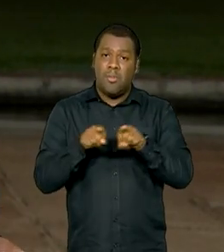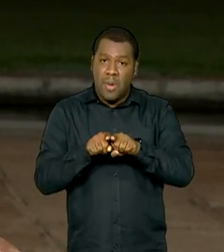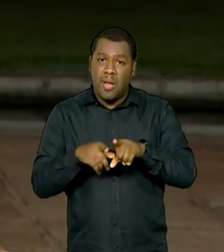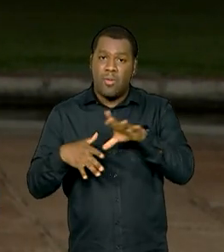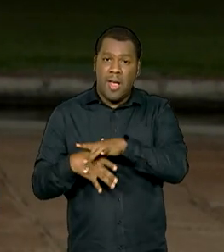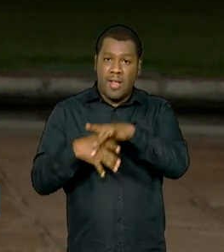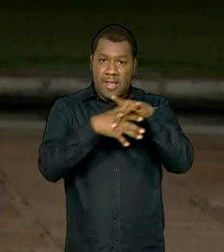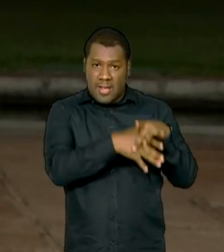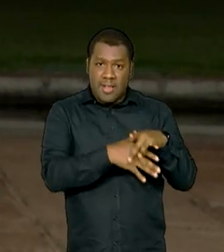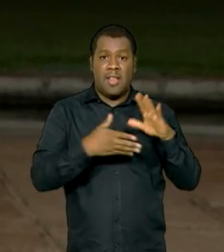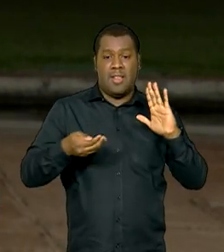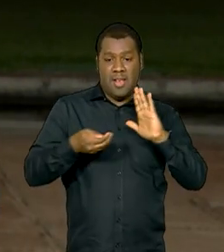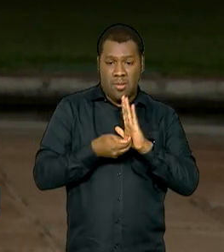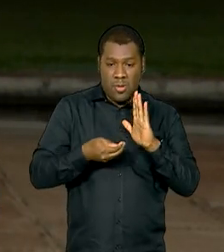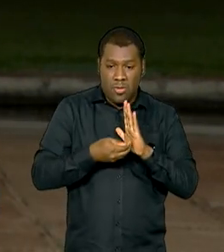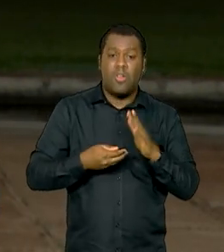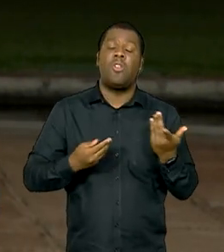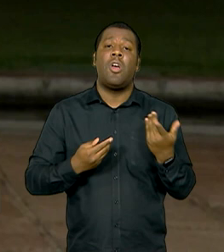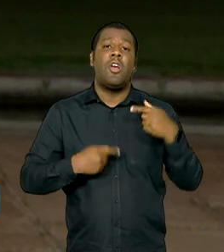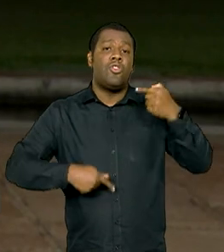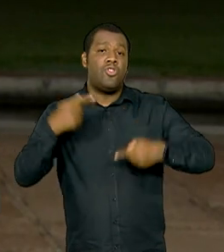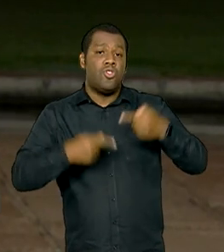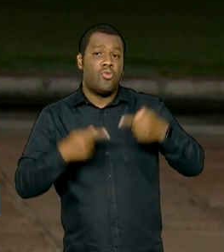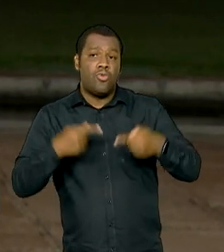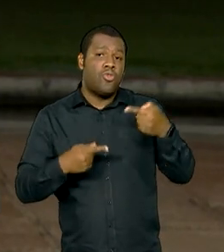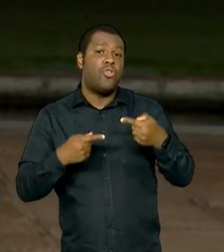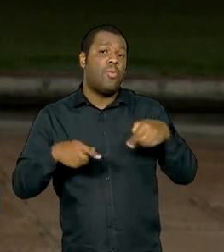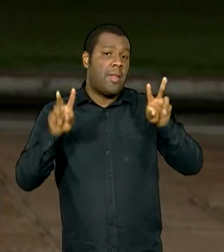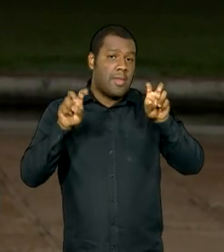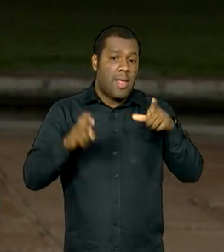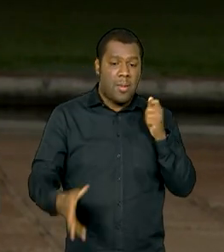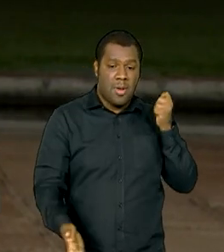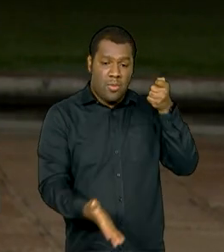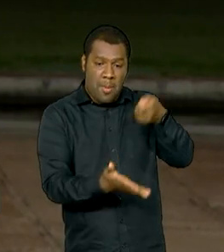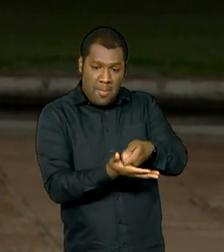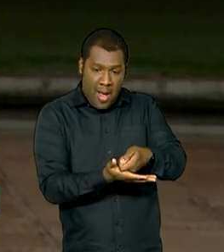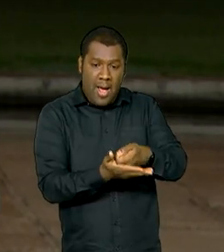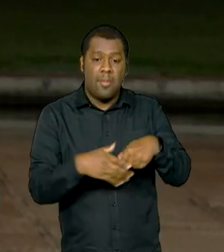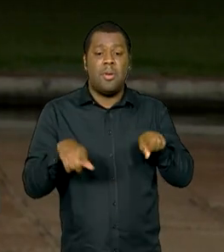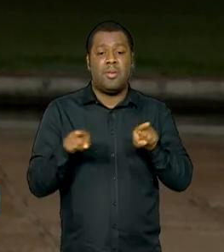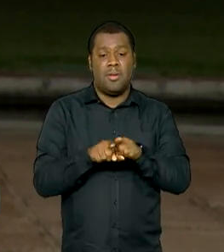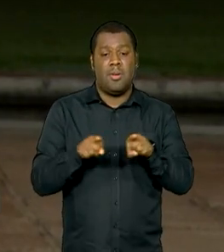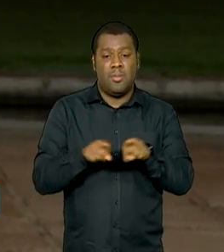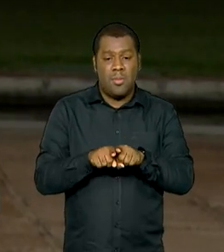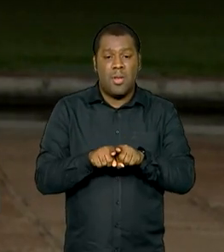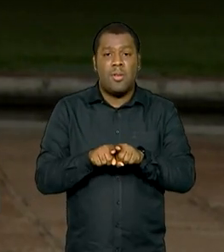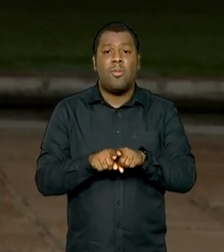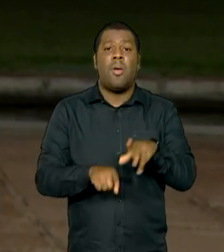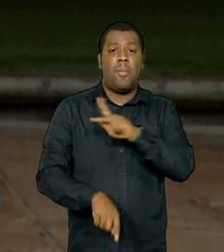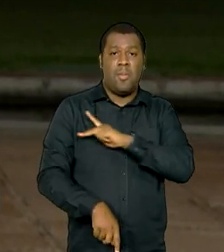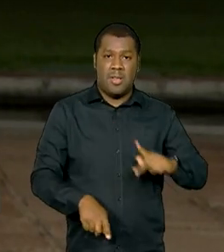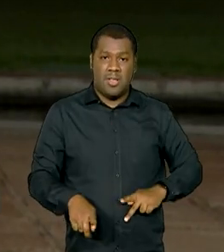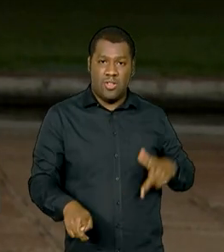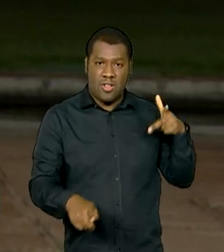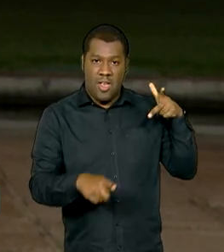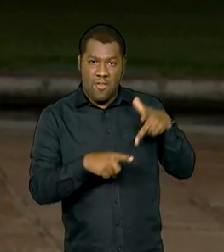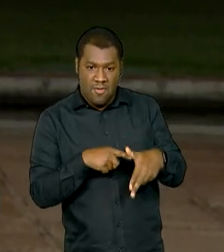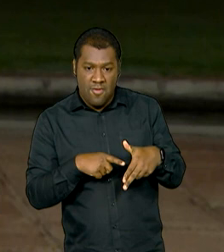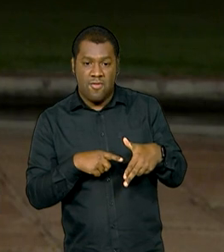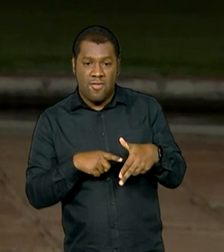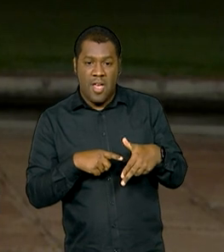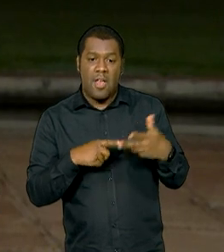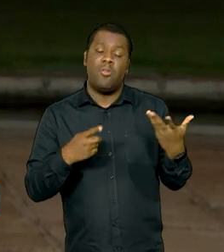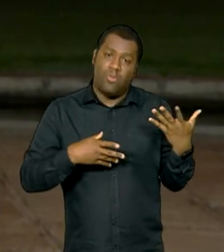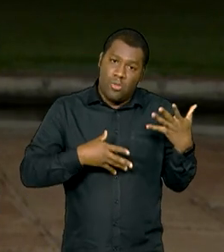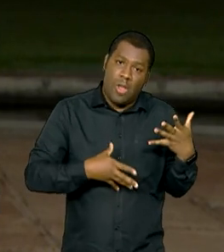legislativas, como a reoneração da folha de pagamento e os vetos do presidente ao calendário de liberação